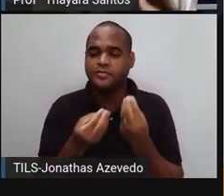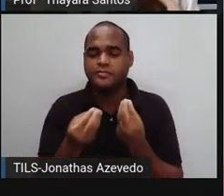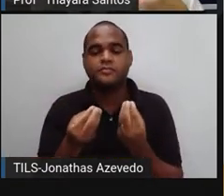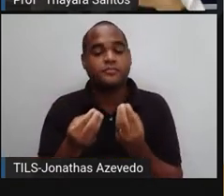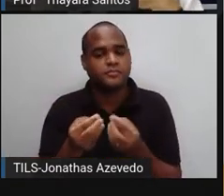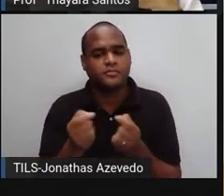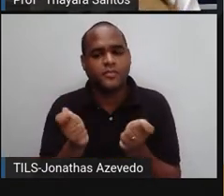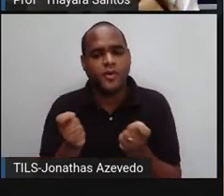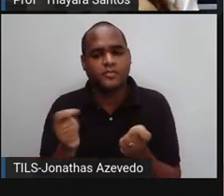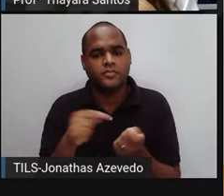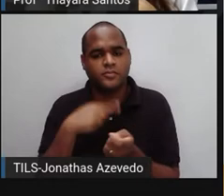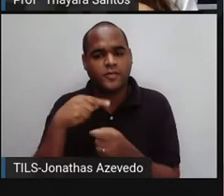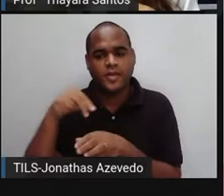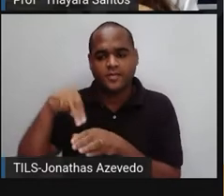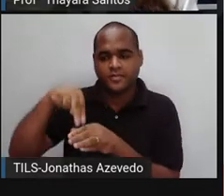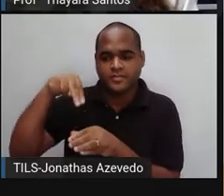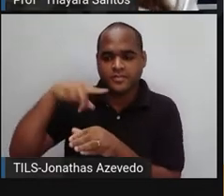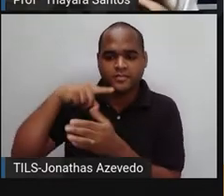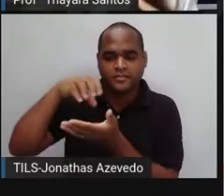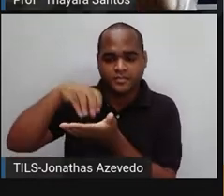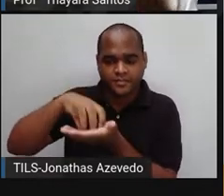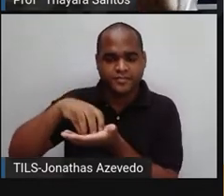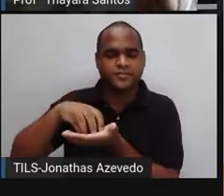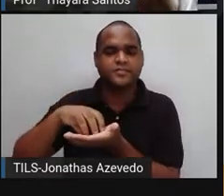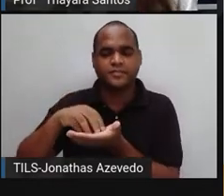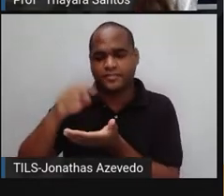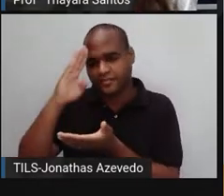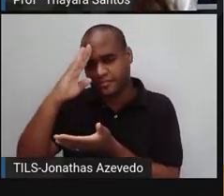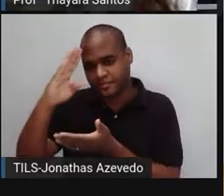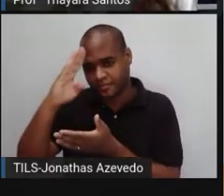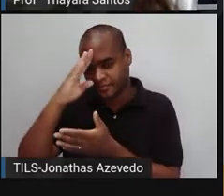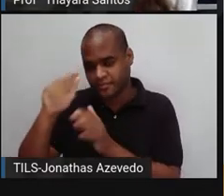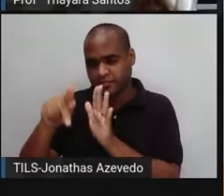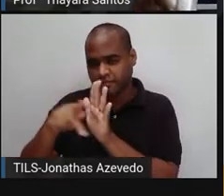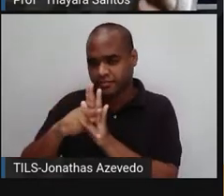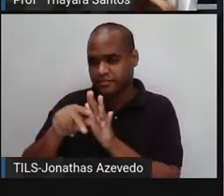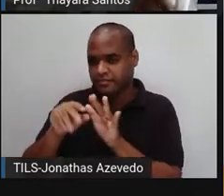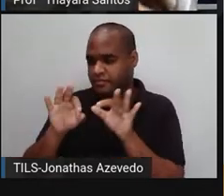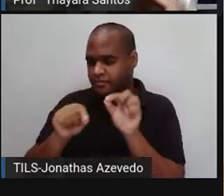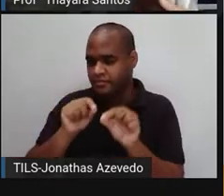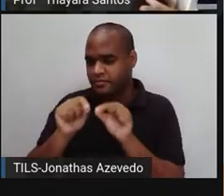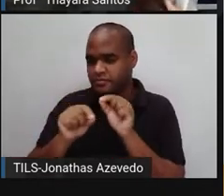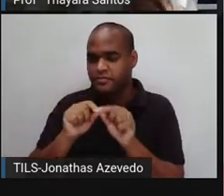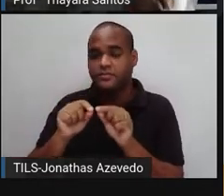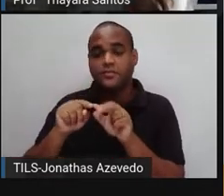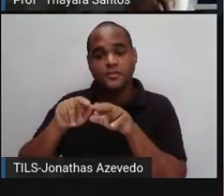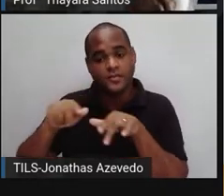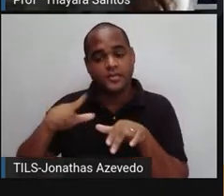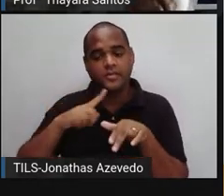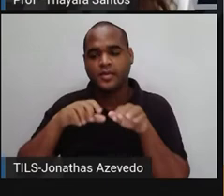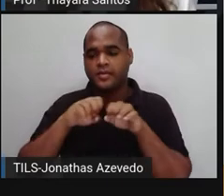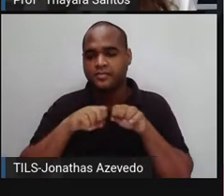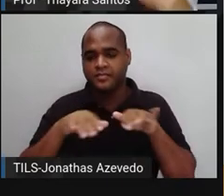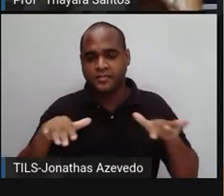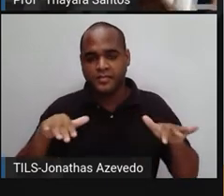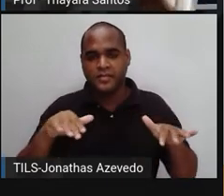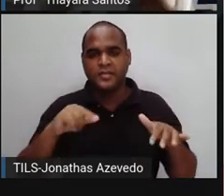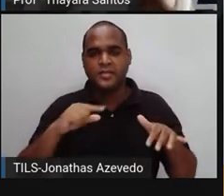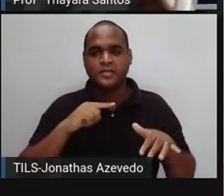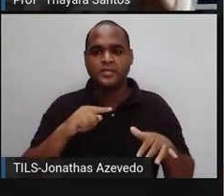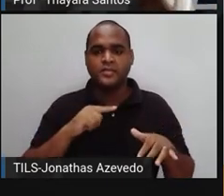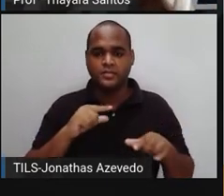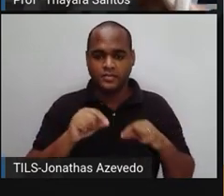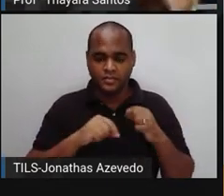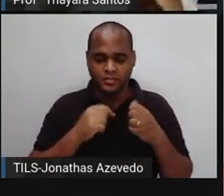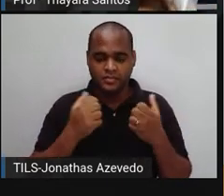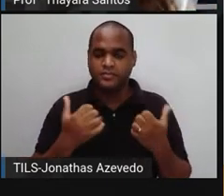que não tem um núcleo ali centralizado que vai proteger o material genético. Esse material genético, ele está disperso no citoplasma. É diferente